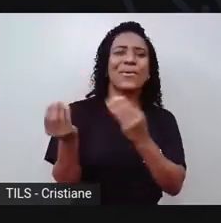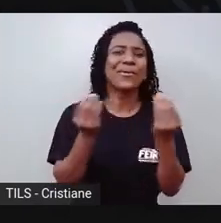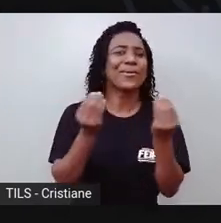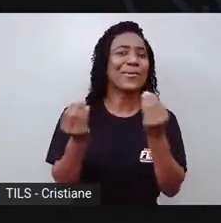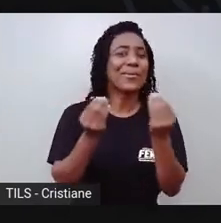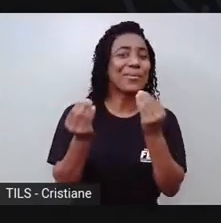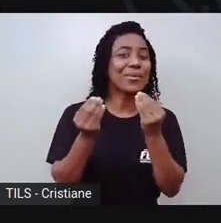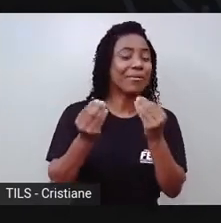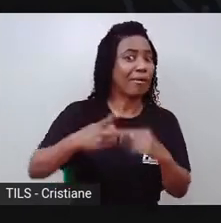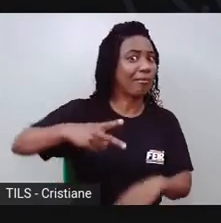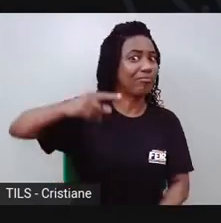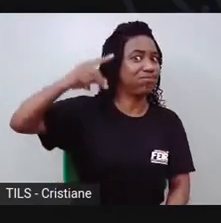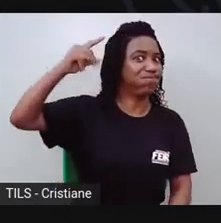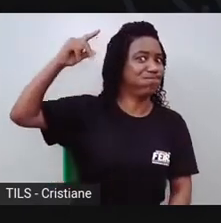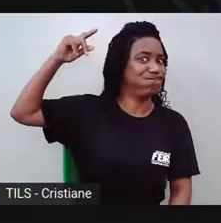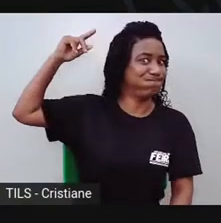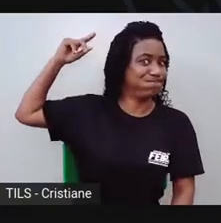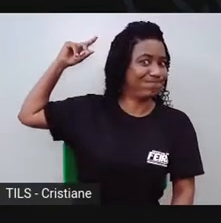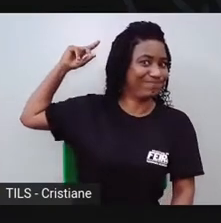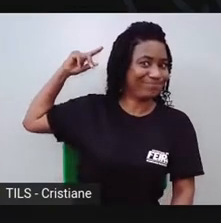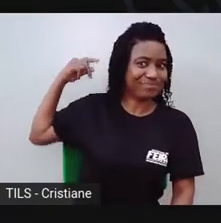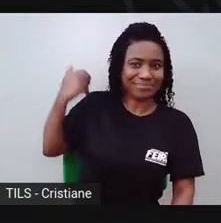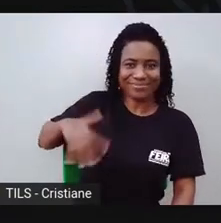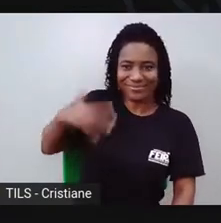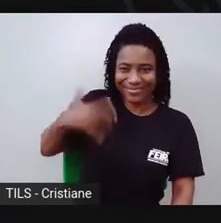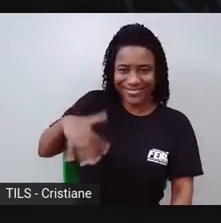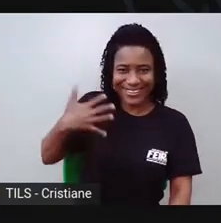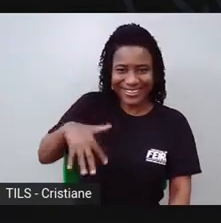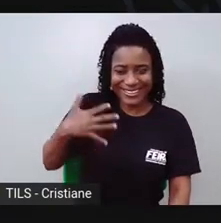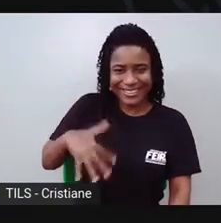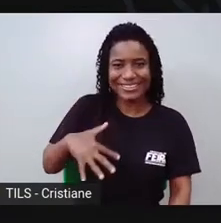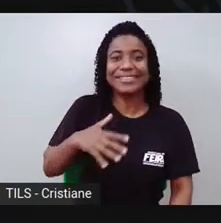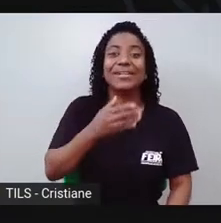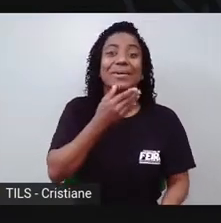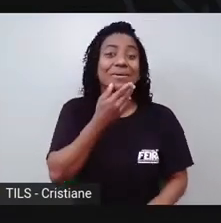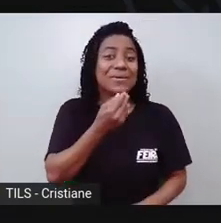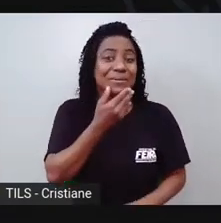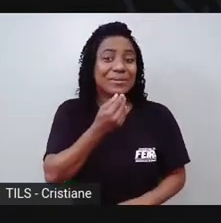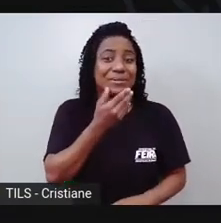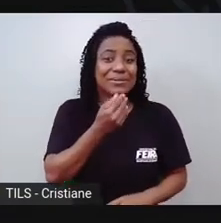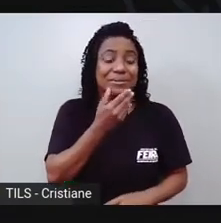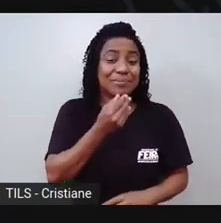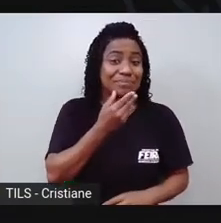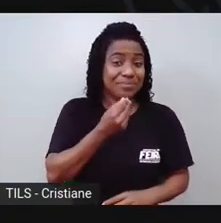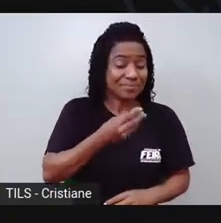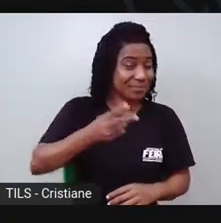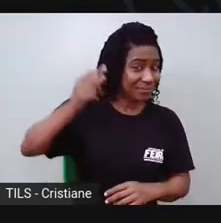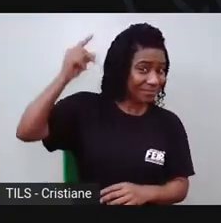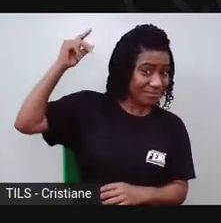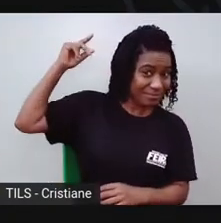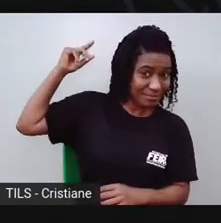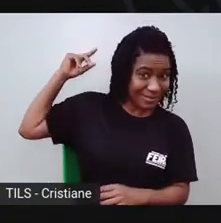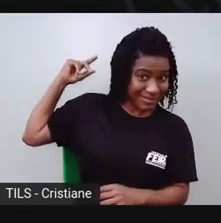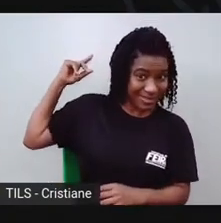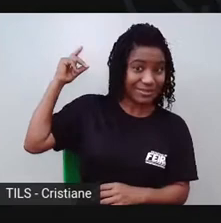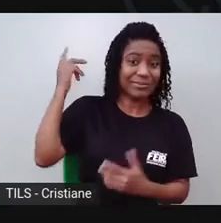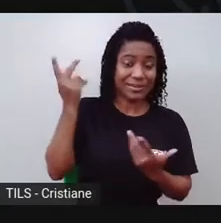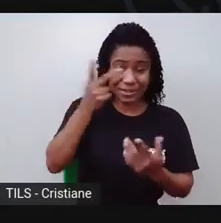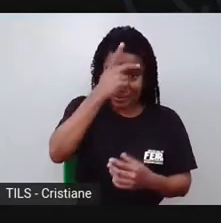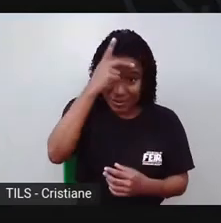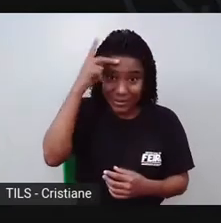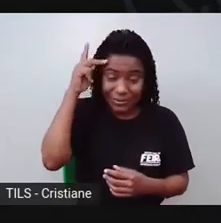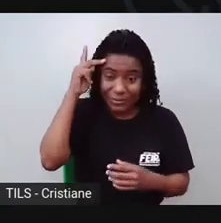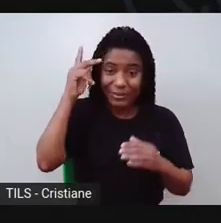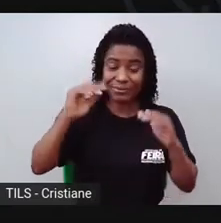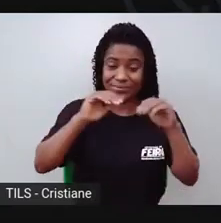surgiu lá no tempo dos homens da caverna. Vocês sabiam que o homem já morou em caverna? Vocês já assistiram um